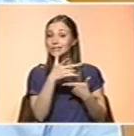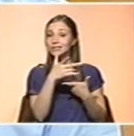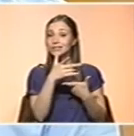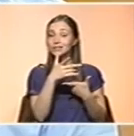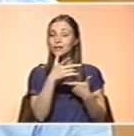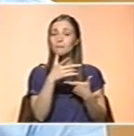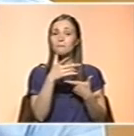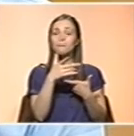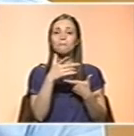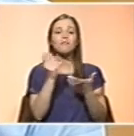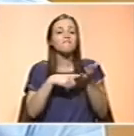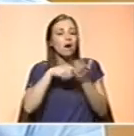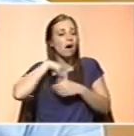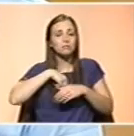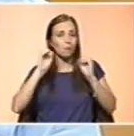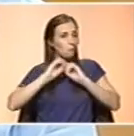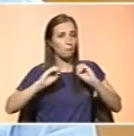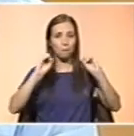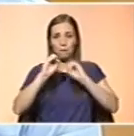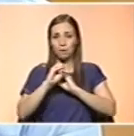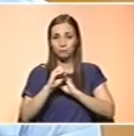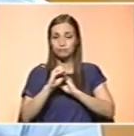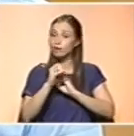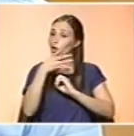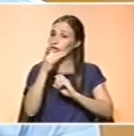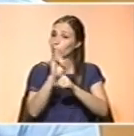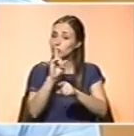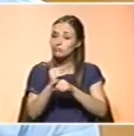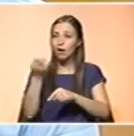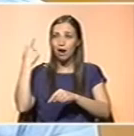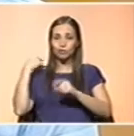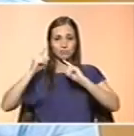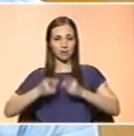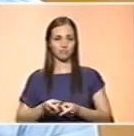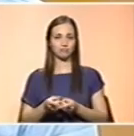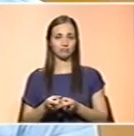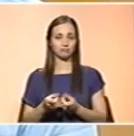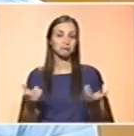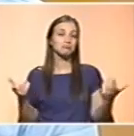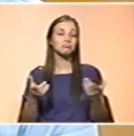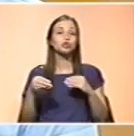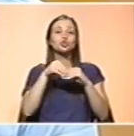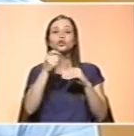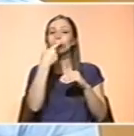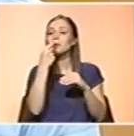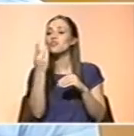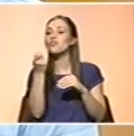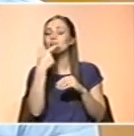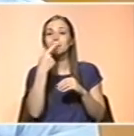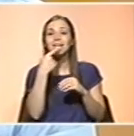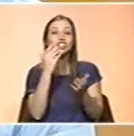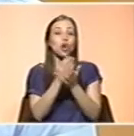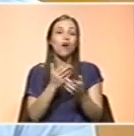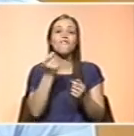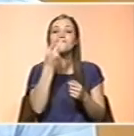de uma deficiência, eu termino como comecei, só vejo o interesse em suplementarmos com vitamina D e ômega